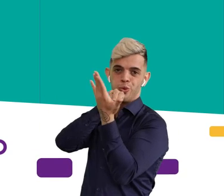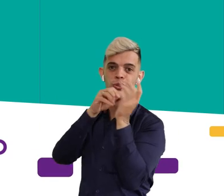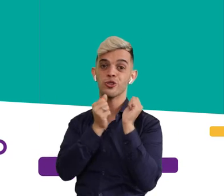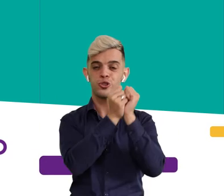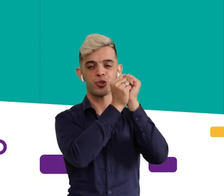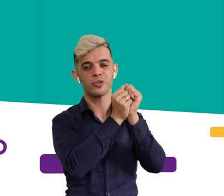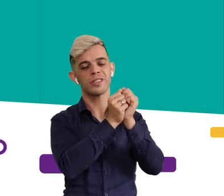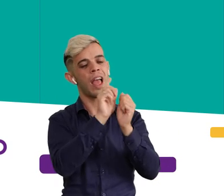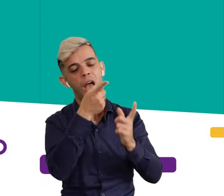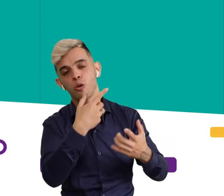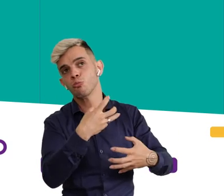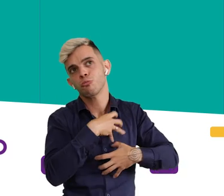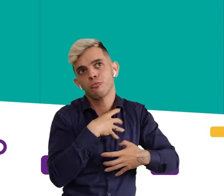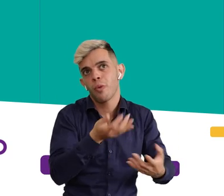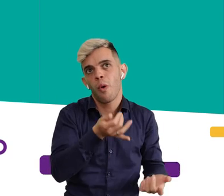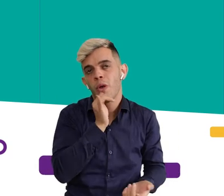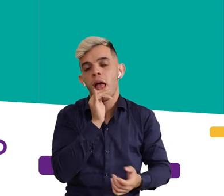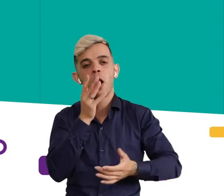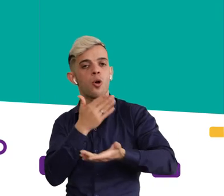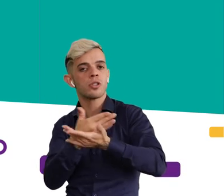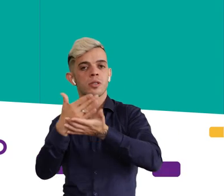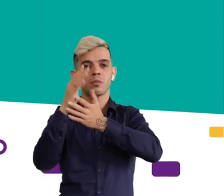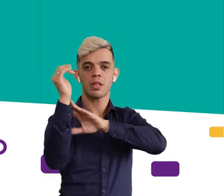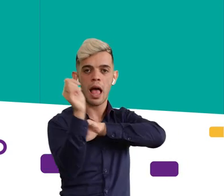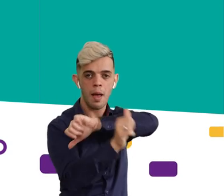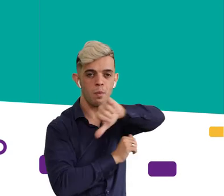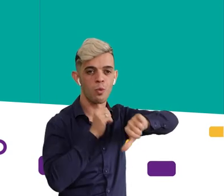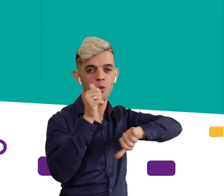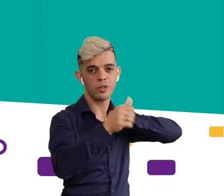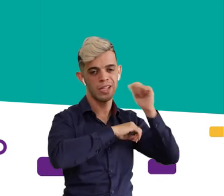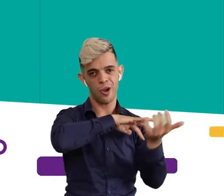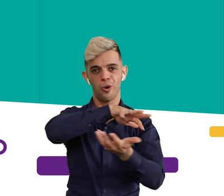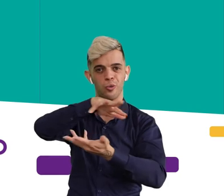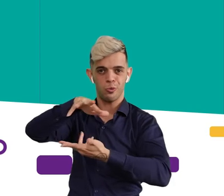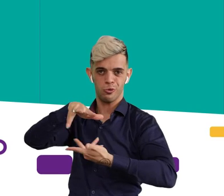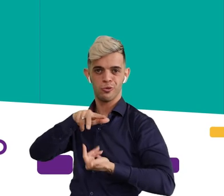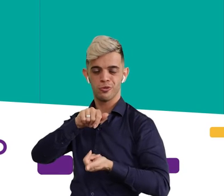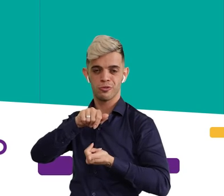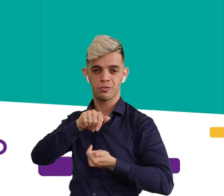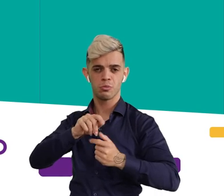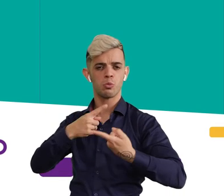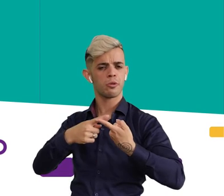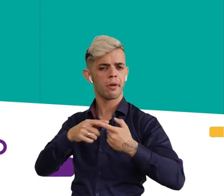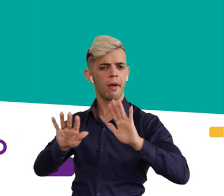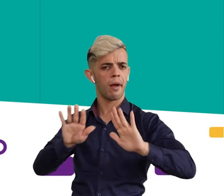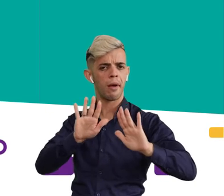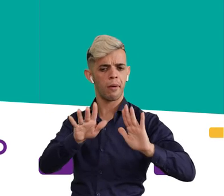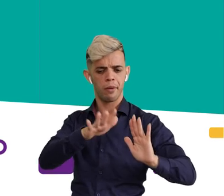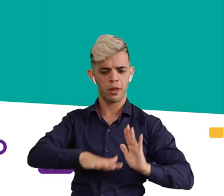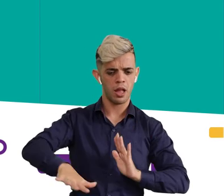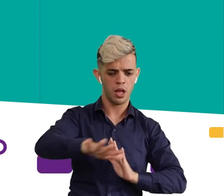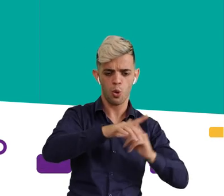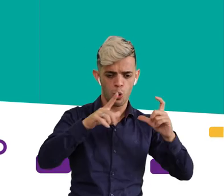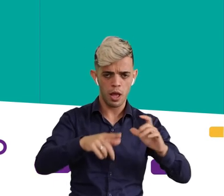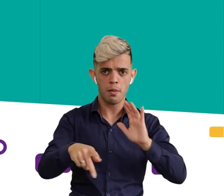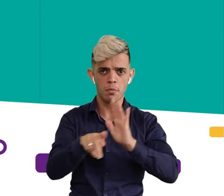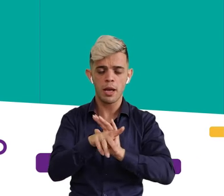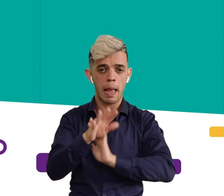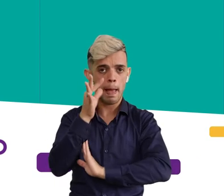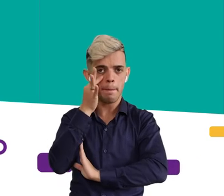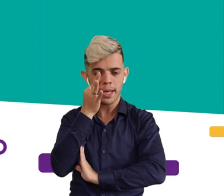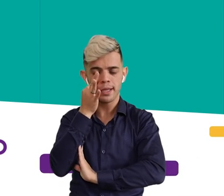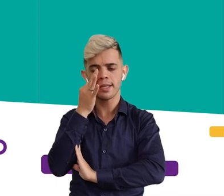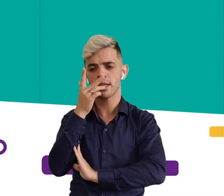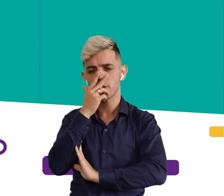outros. Então, é uma ferramenta de mudança de mundo. Às vezes o